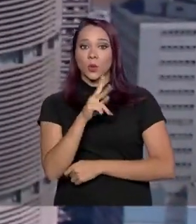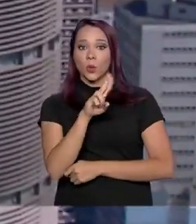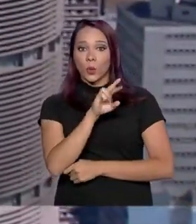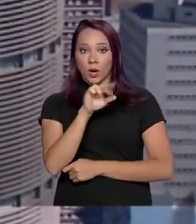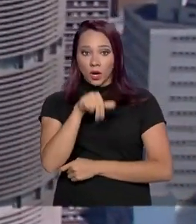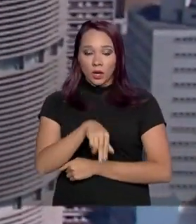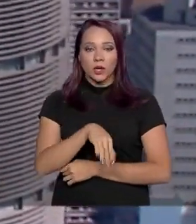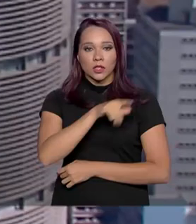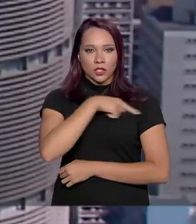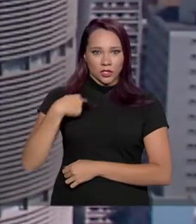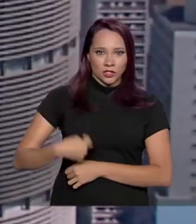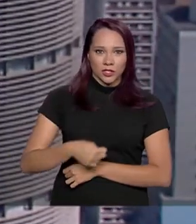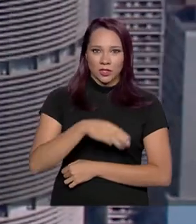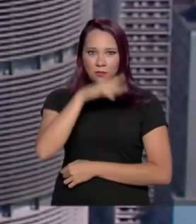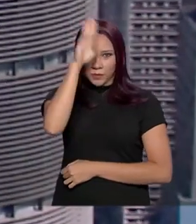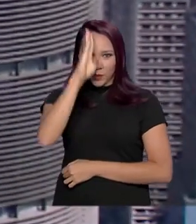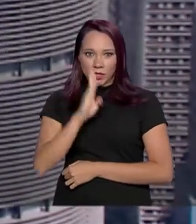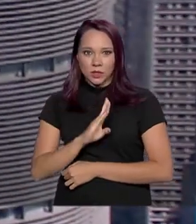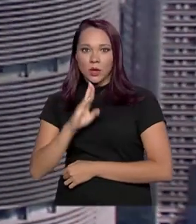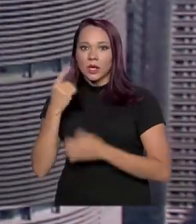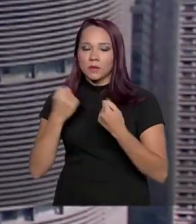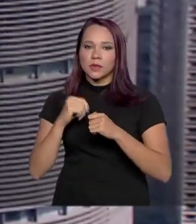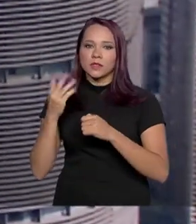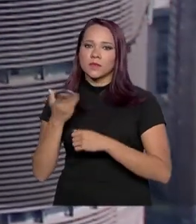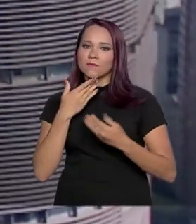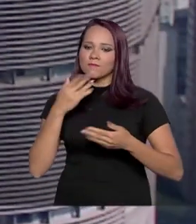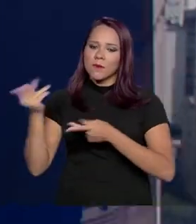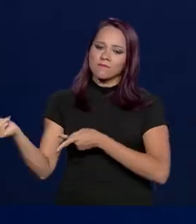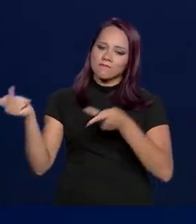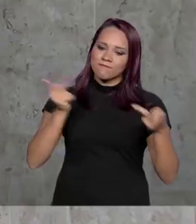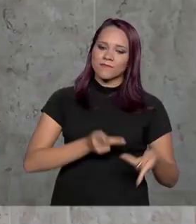China os brasileiros que pediram repatriação.